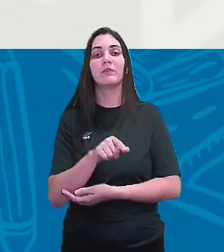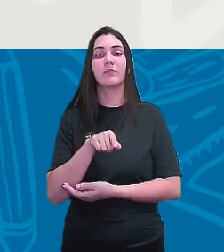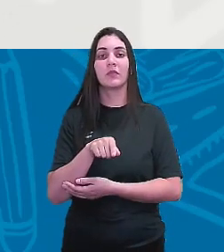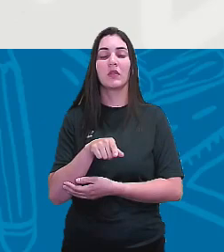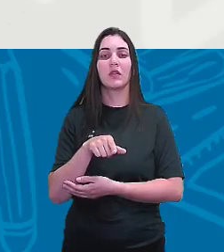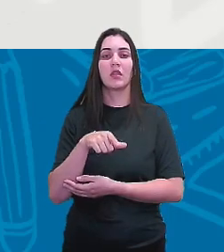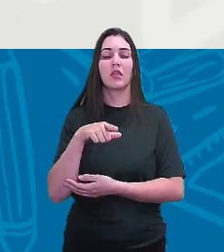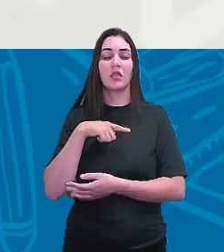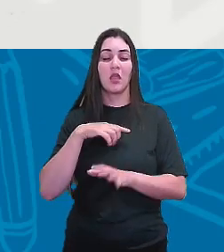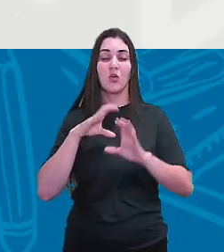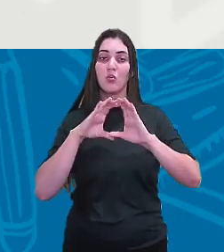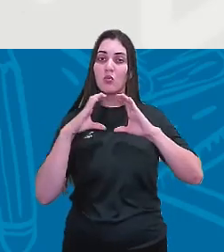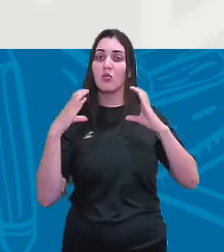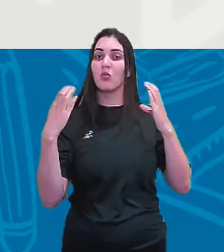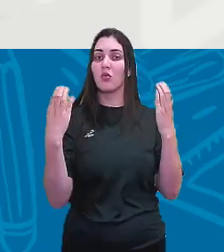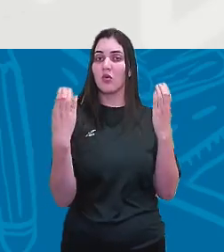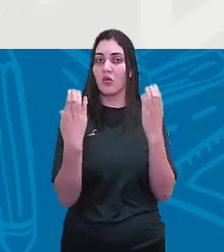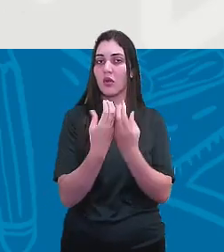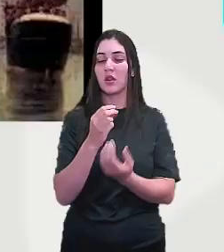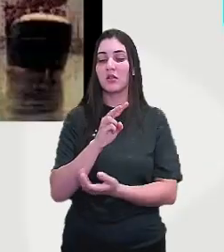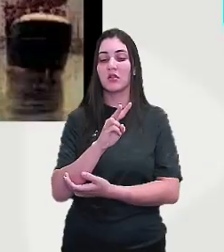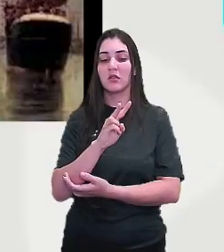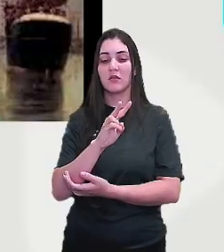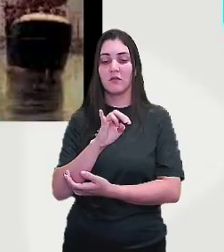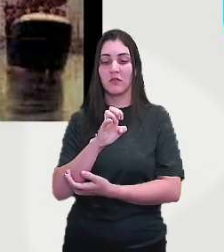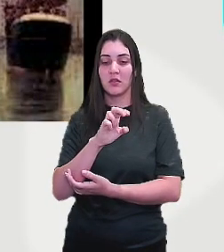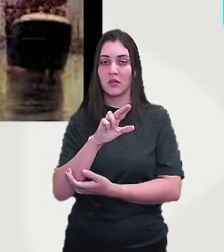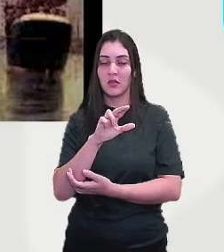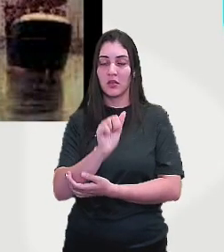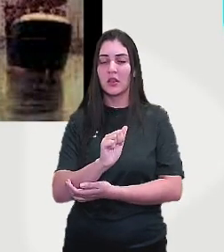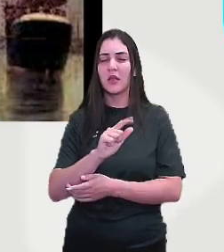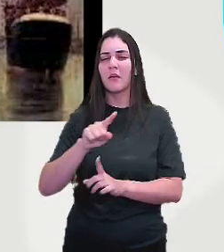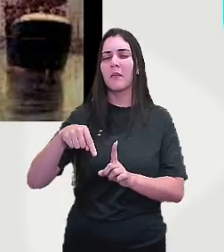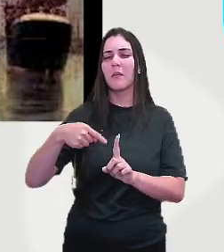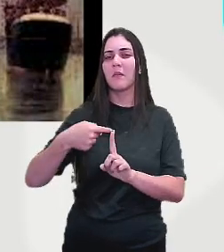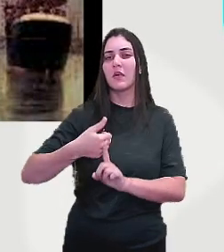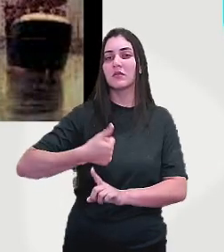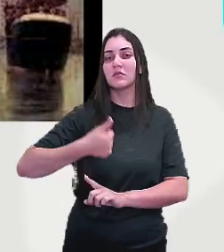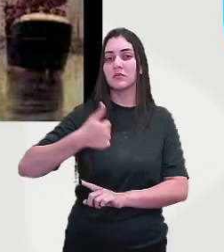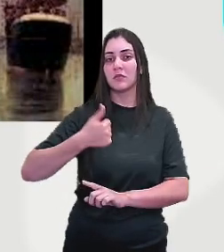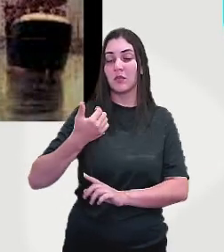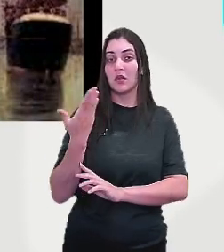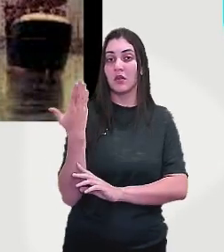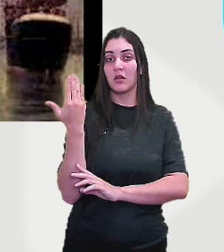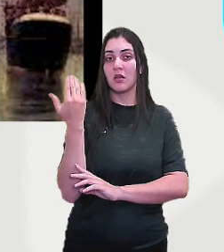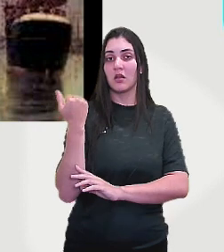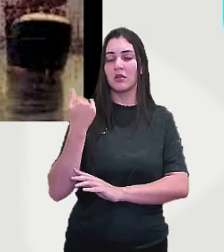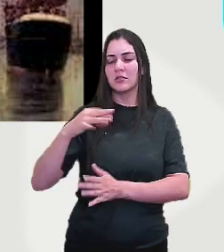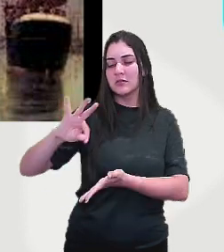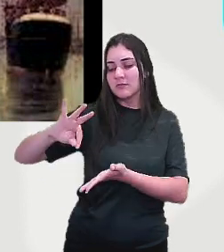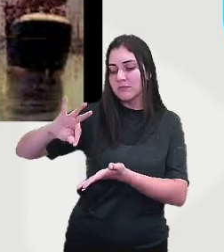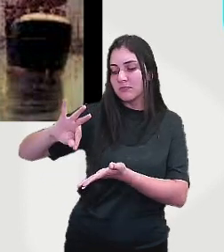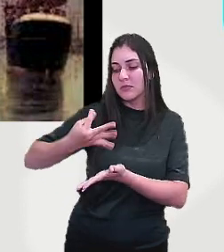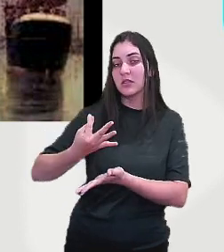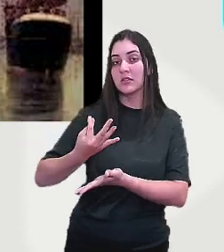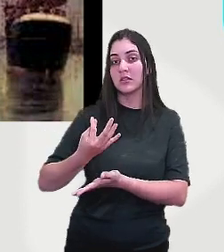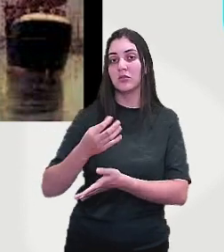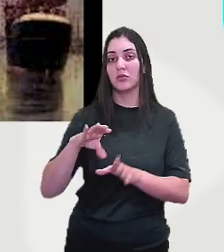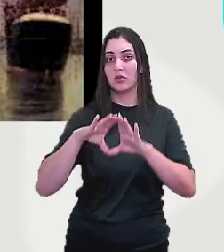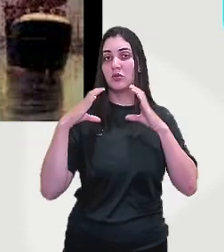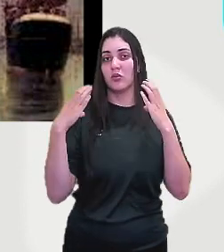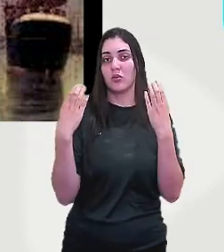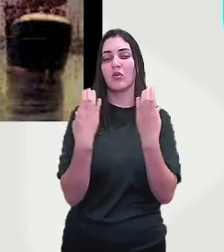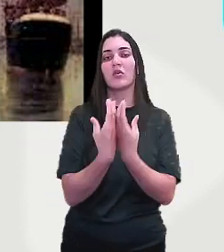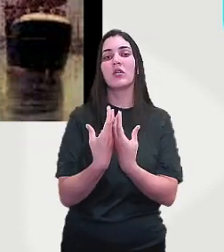o Congresso de Viena, mas um dos primeiros, antes da assinatura lá no Congresso de Viena,